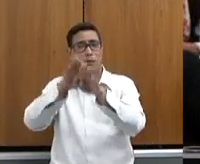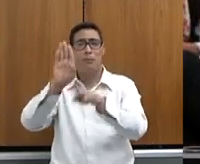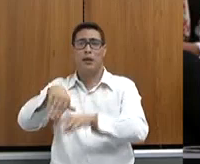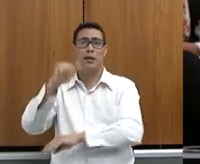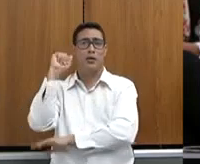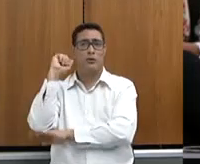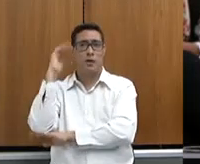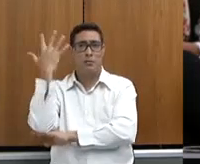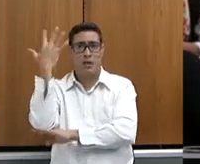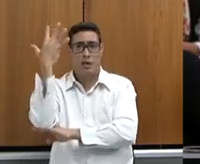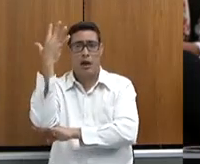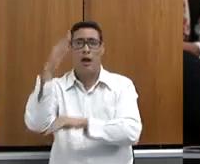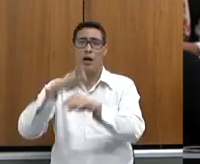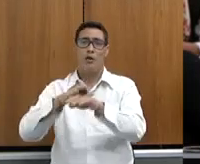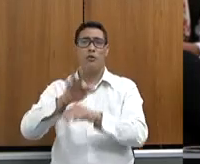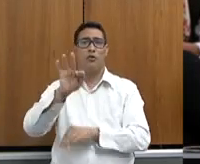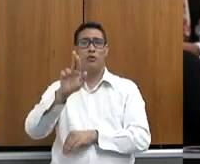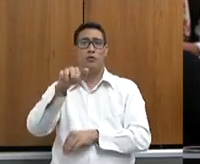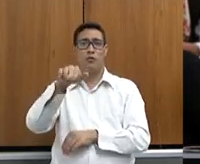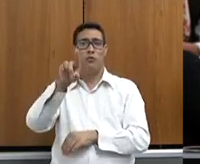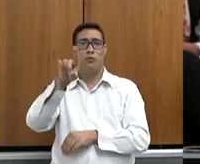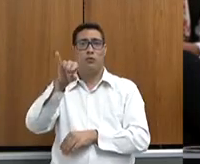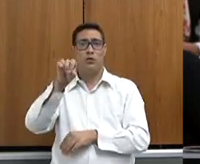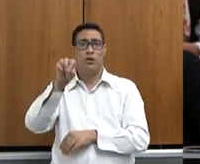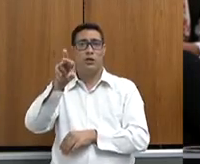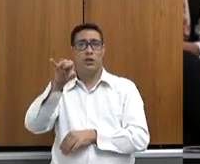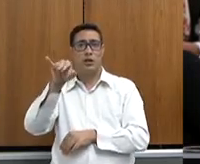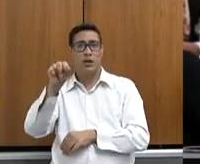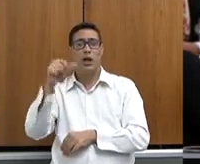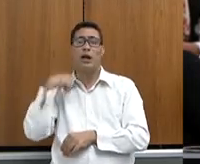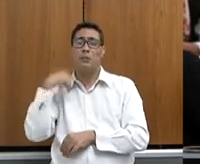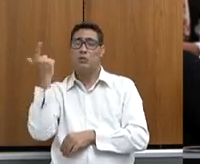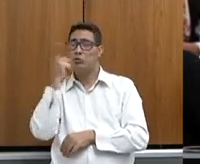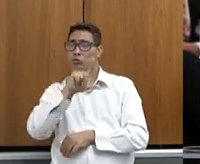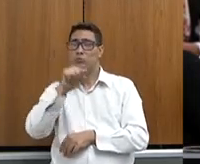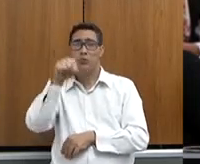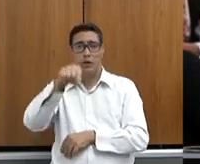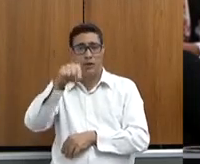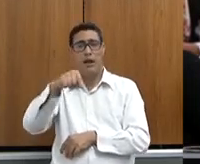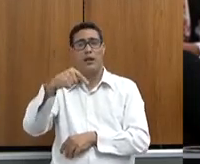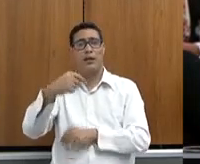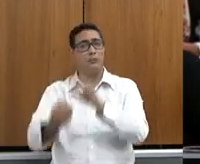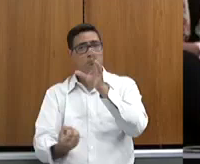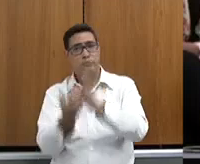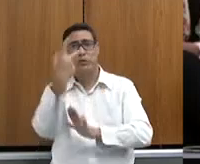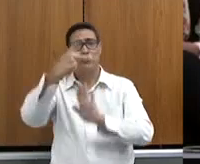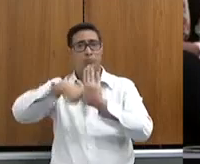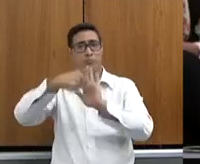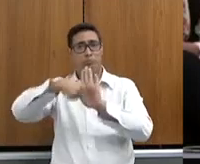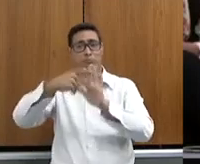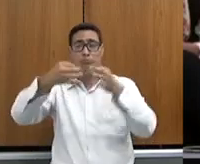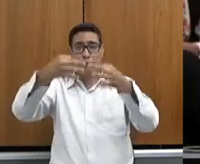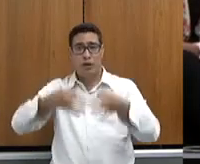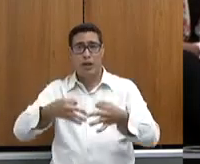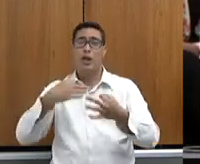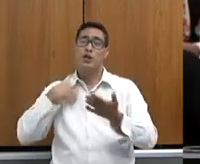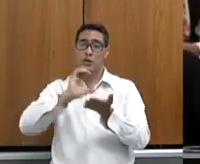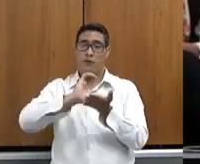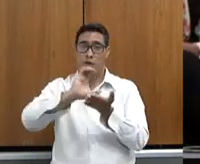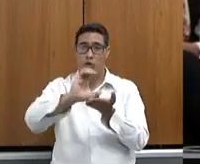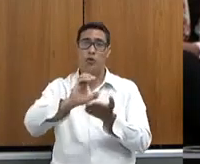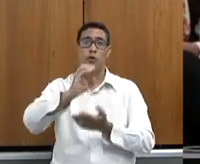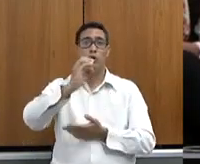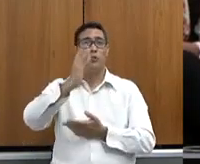fundiária, para poder dar o retorno necessário para que esse projeto foi criado. Nós investimos agora 4,5 milhões na